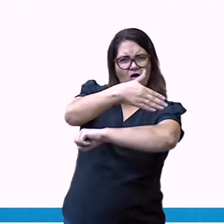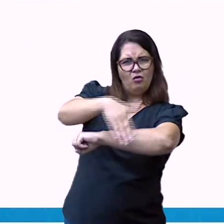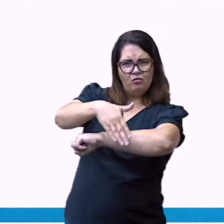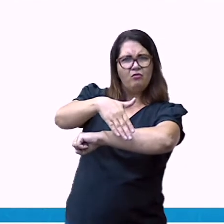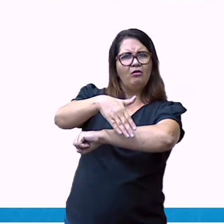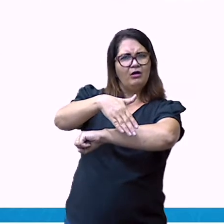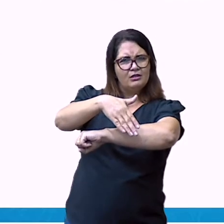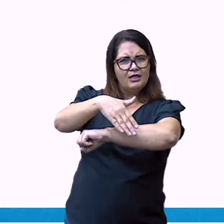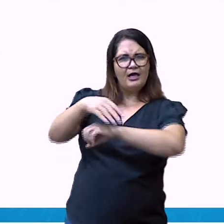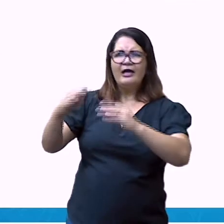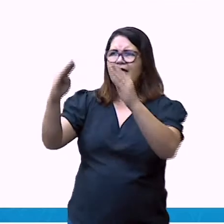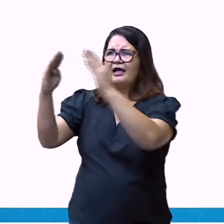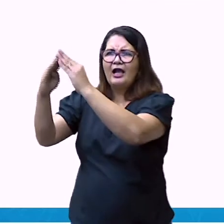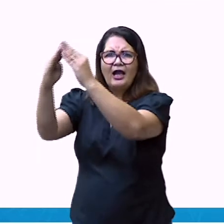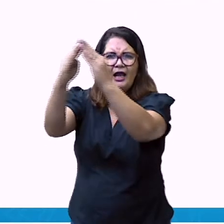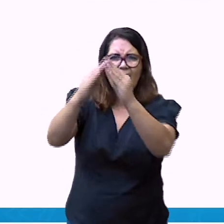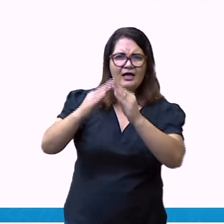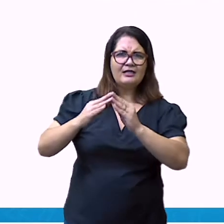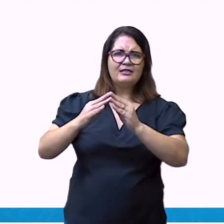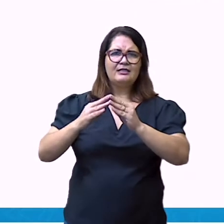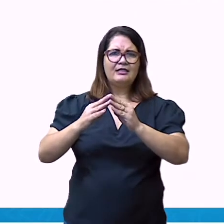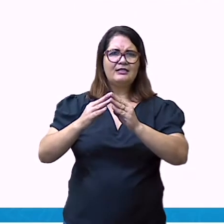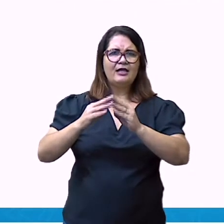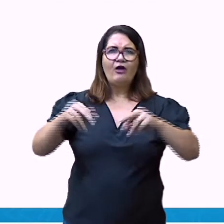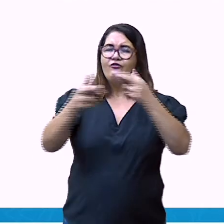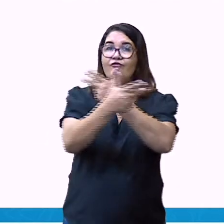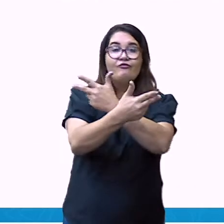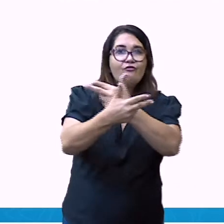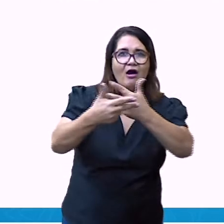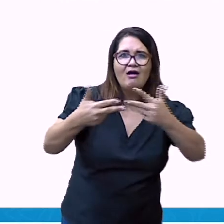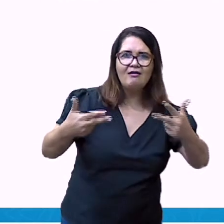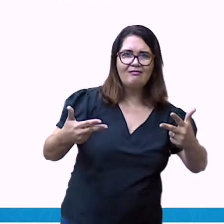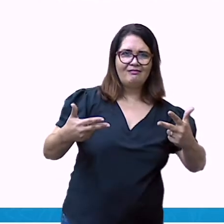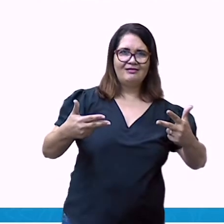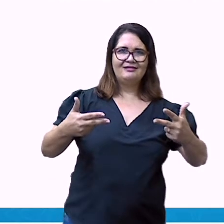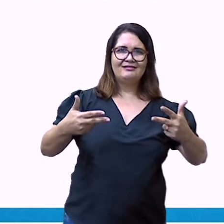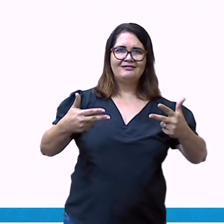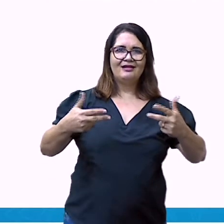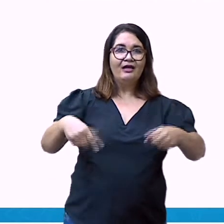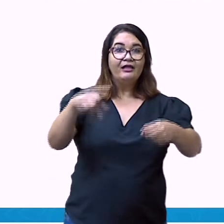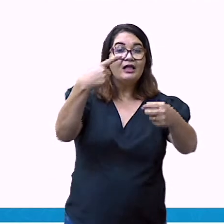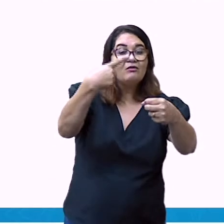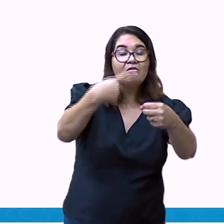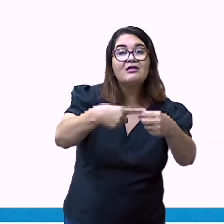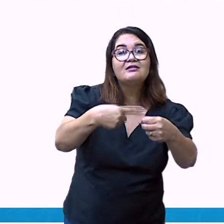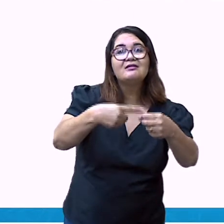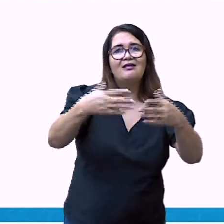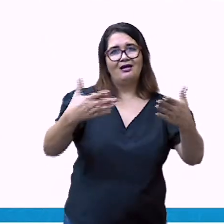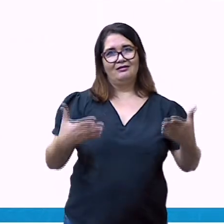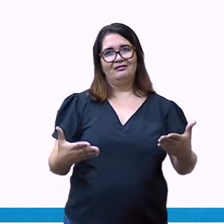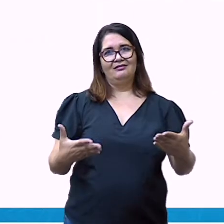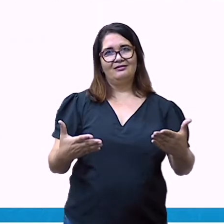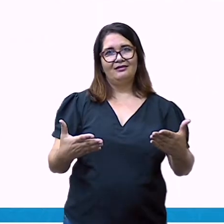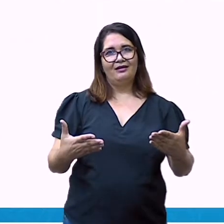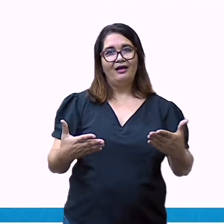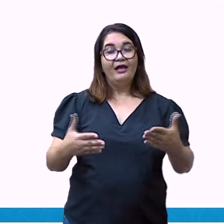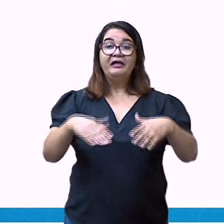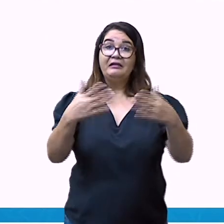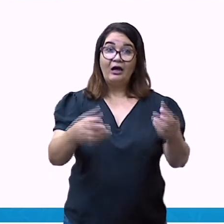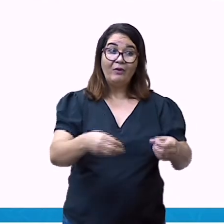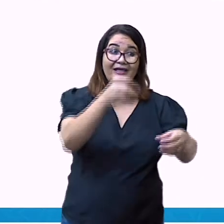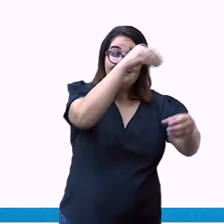outras. Devido a essas construções, muitas vezes nas cidades, os elementos naturais estão